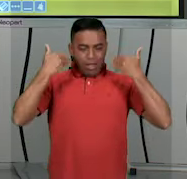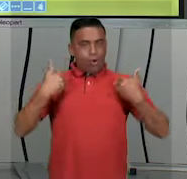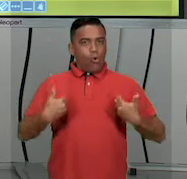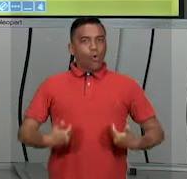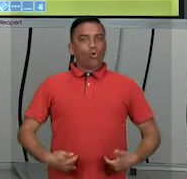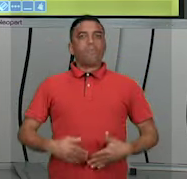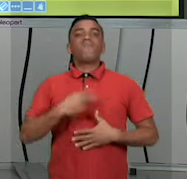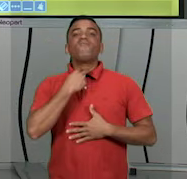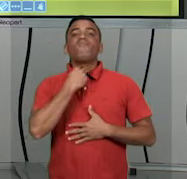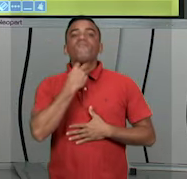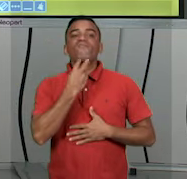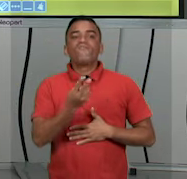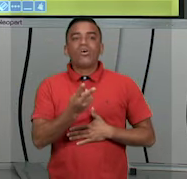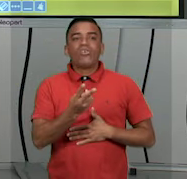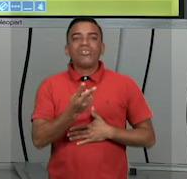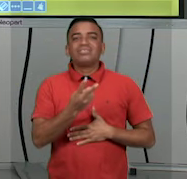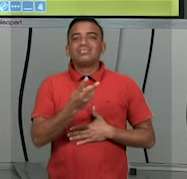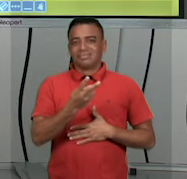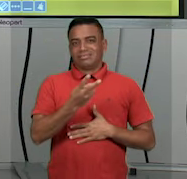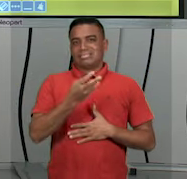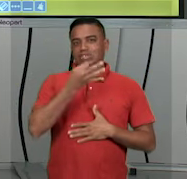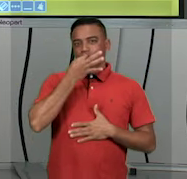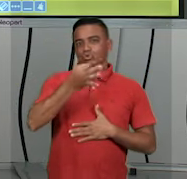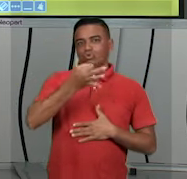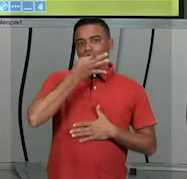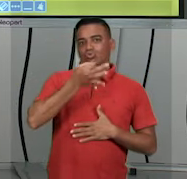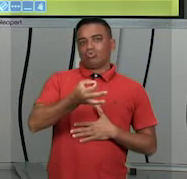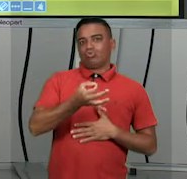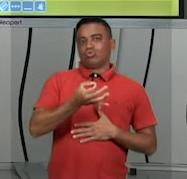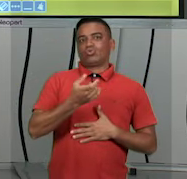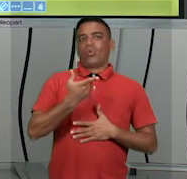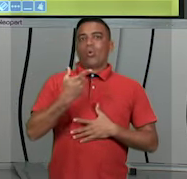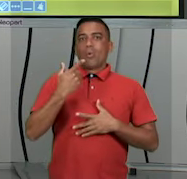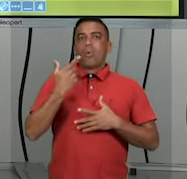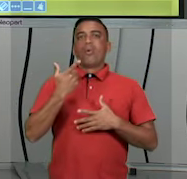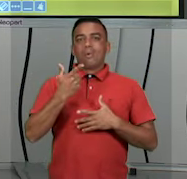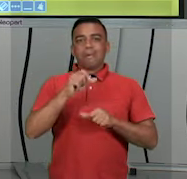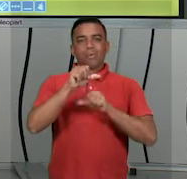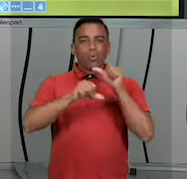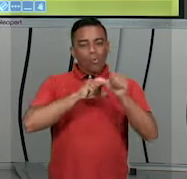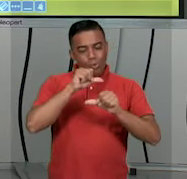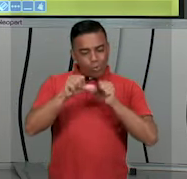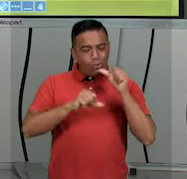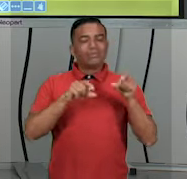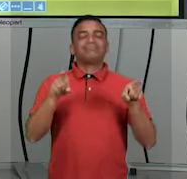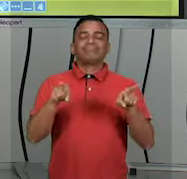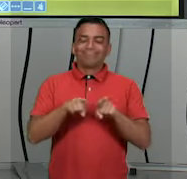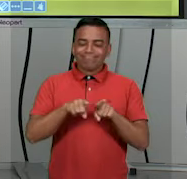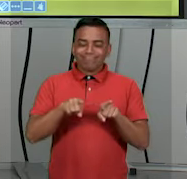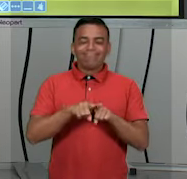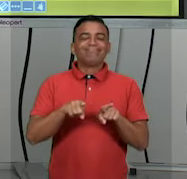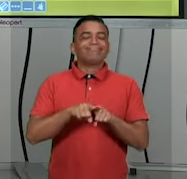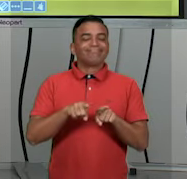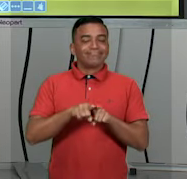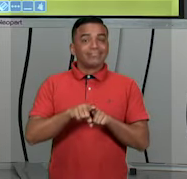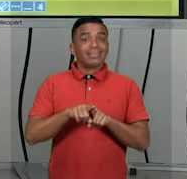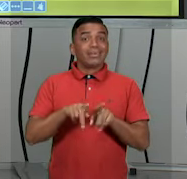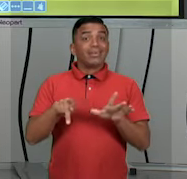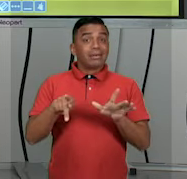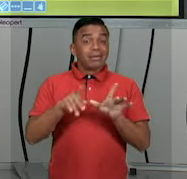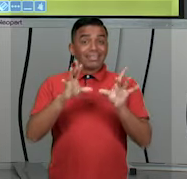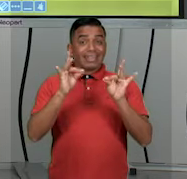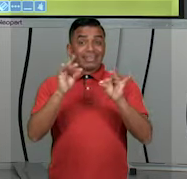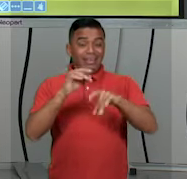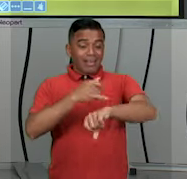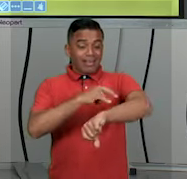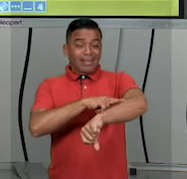voz vai mudar, o tom da voz, o jeito de falar, o som da voz vai mudar. É comum a oleosidade da